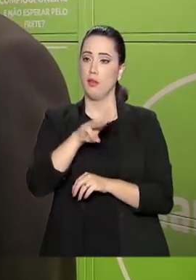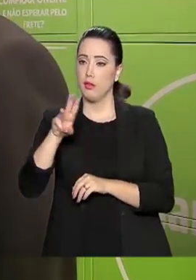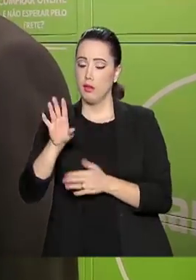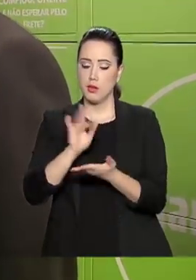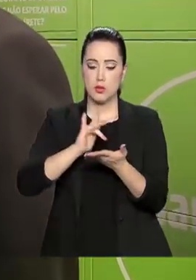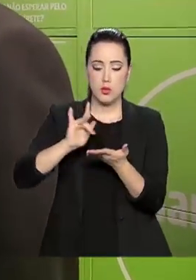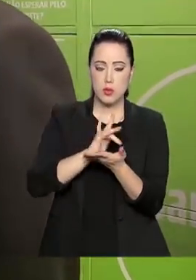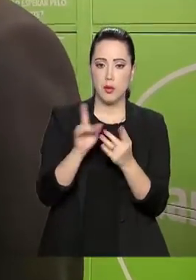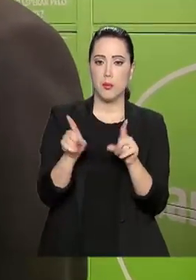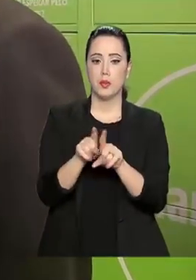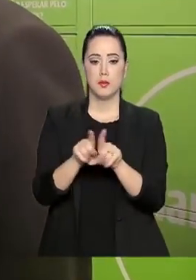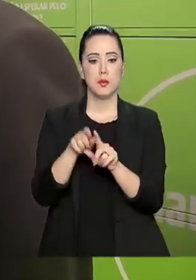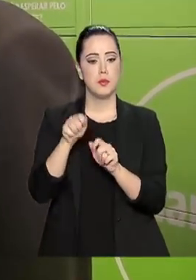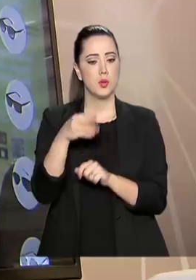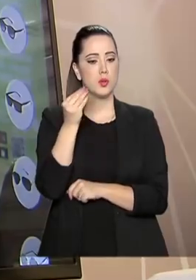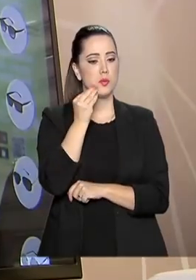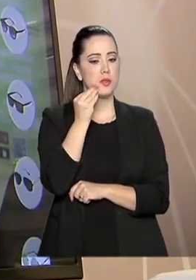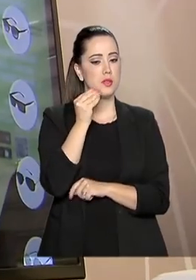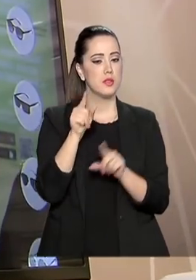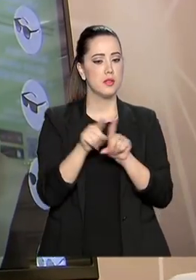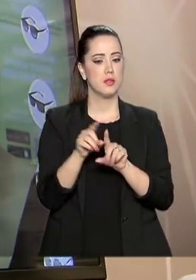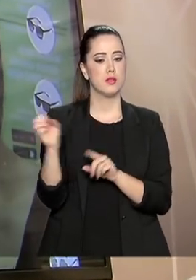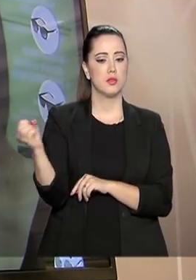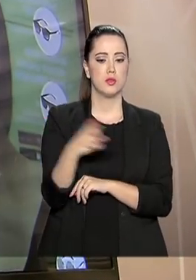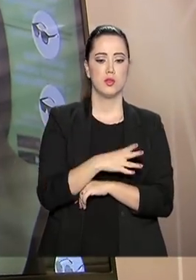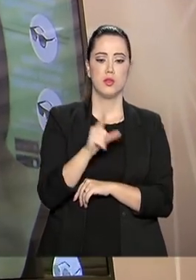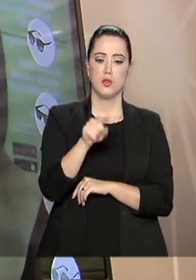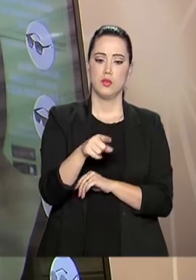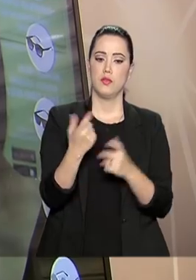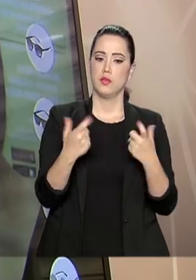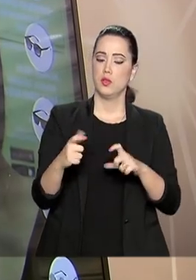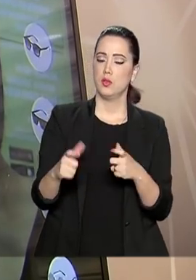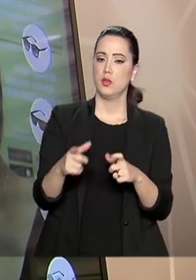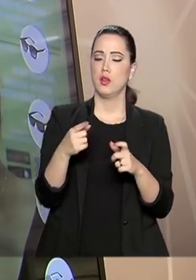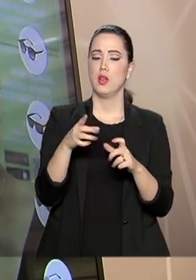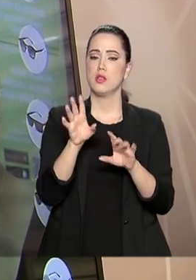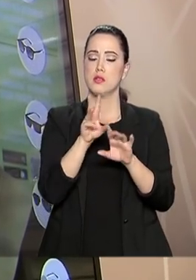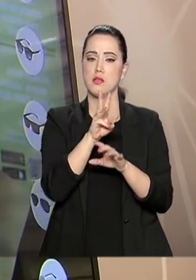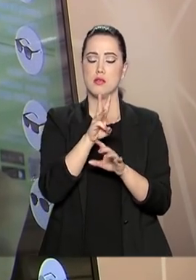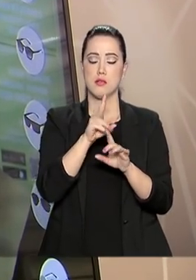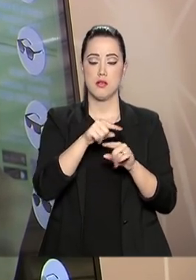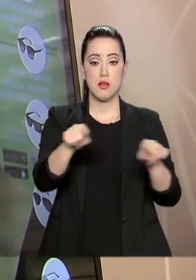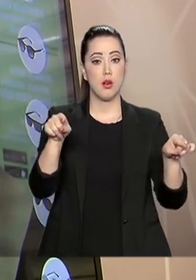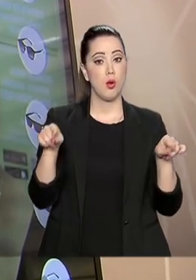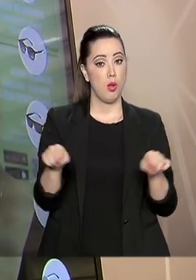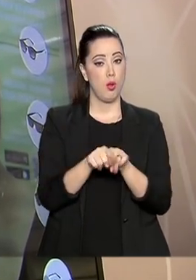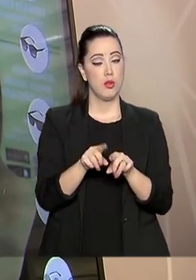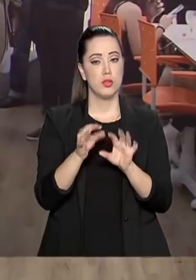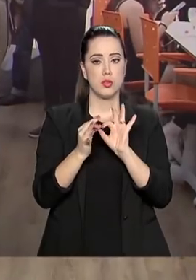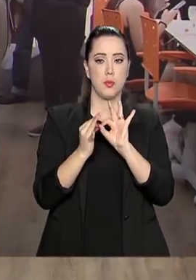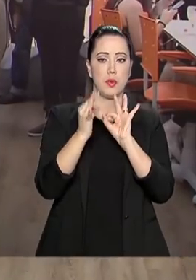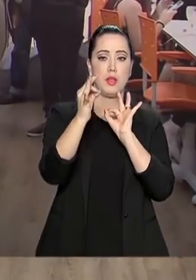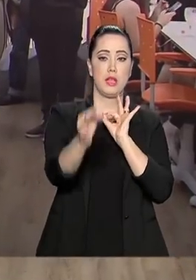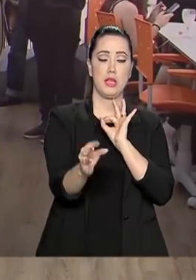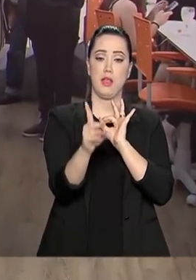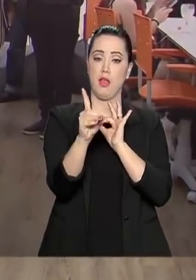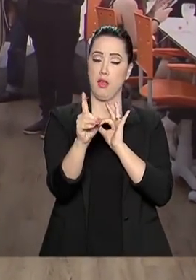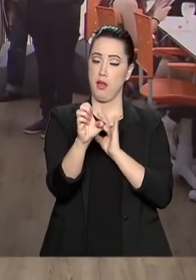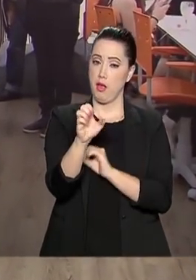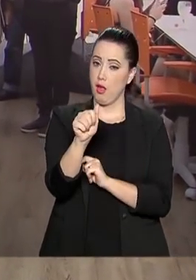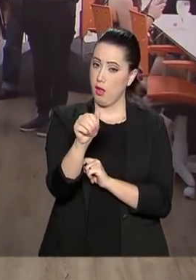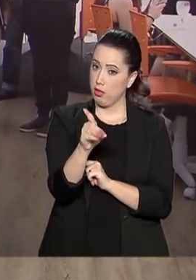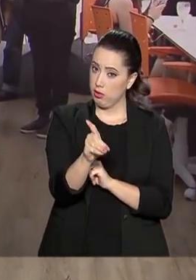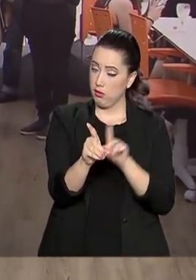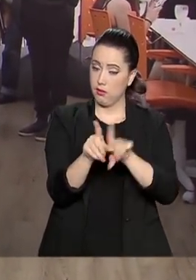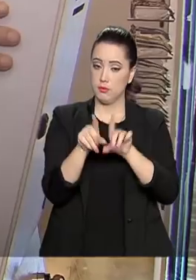seu celular, mas ele pode também ter uma experiência moderna, diferente nas lojas e também remotamente. Então, acho que o governo precisa incentivar e está